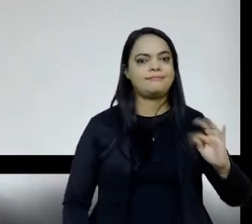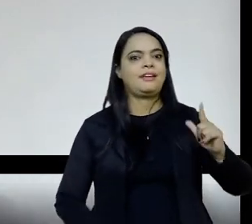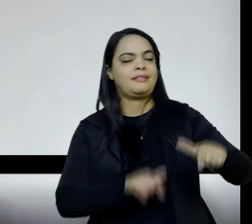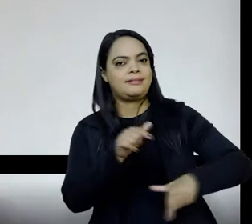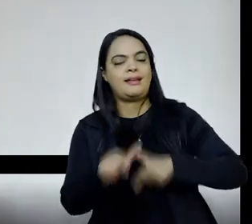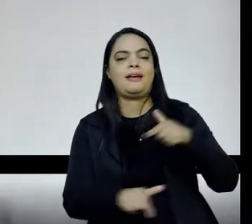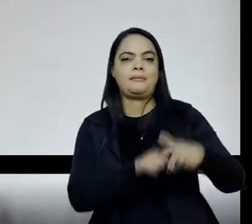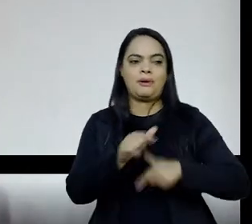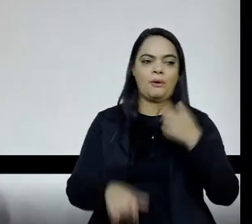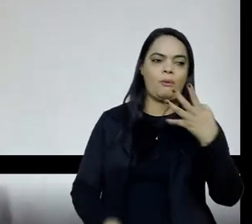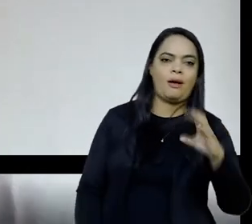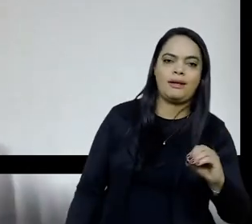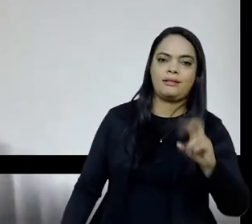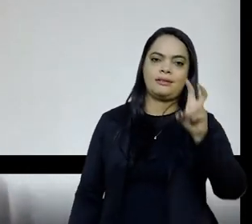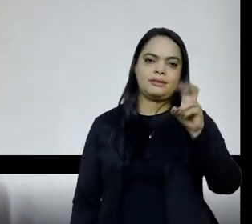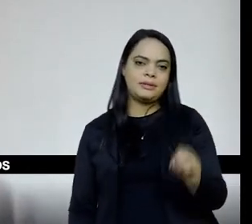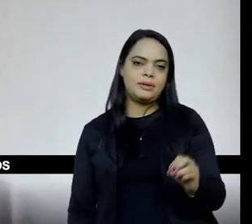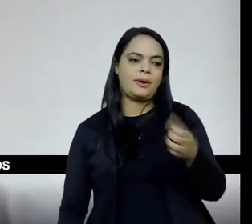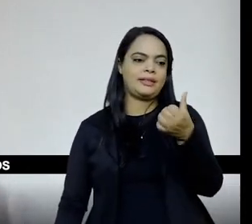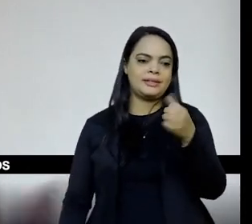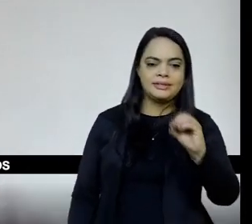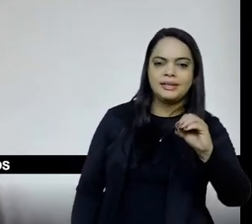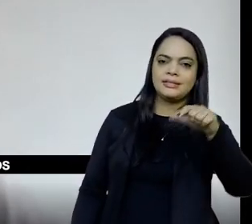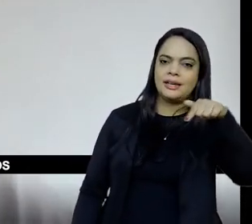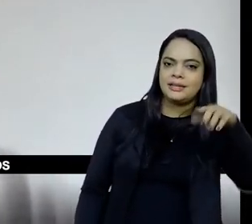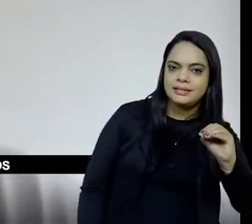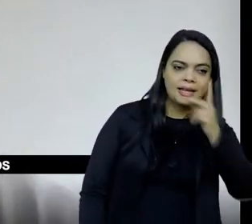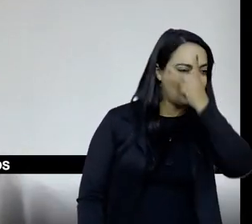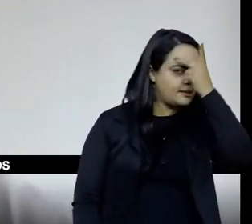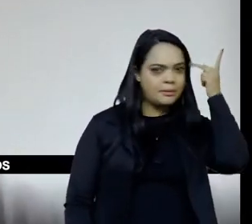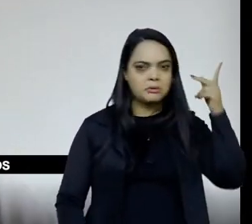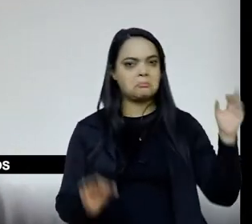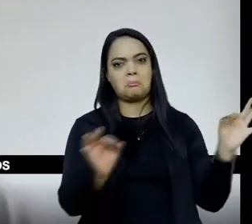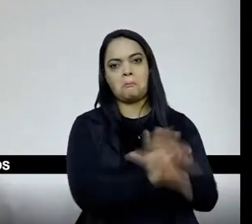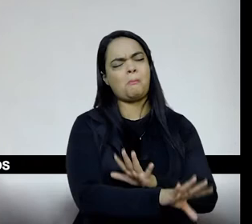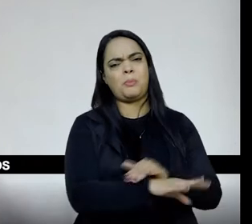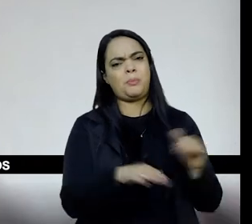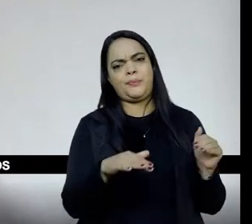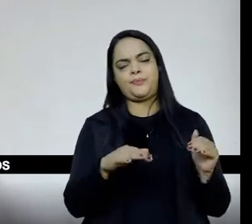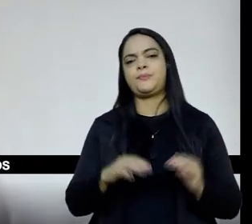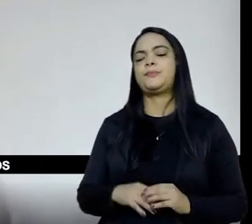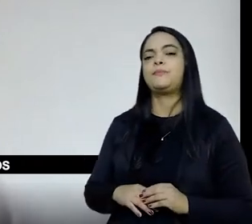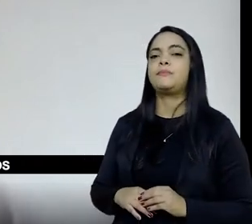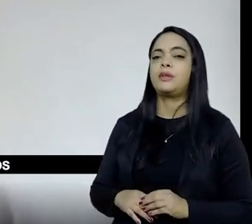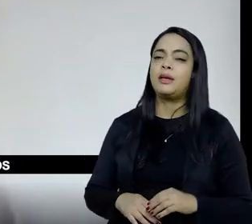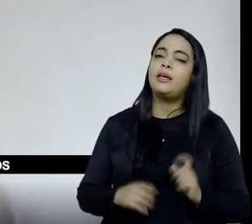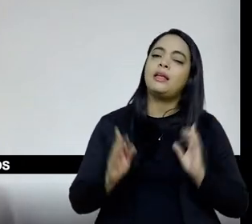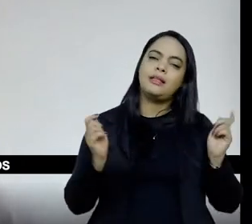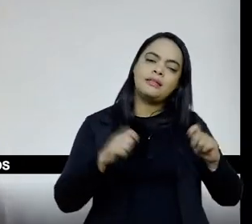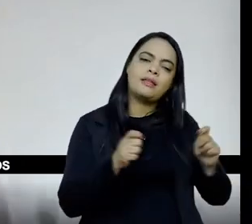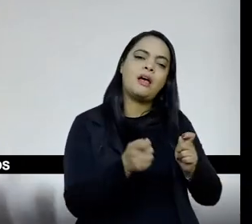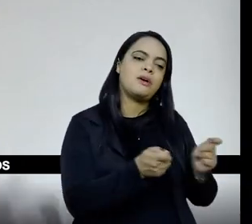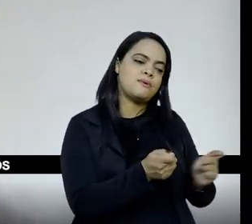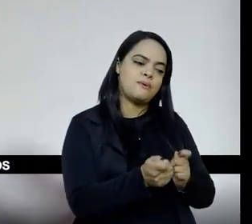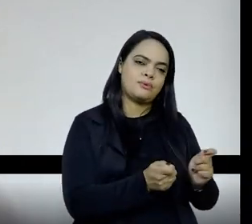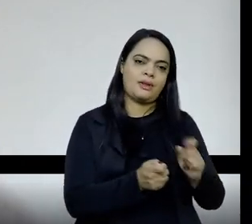40, 50, 60, 70 pessoas nisso e pronto. Quer dizer, e a gente pode ter muito mais controle sobre isso,